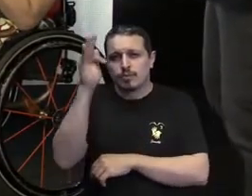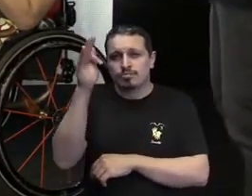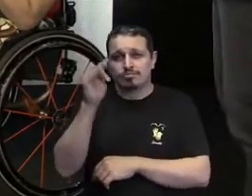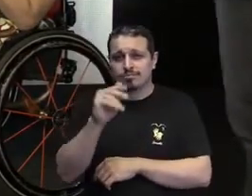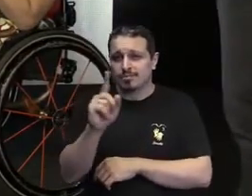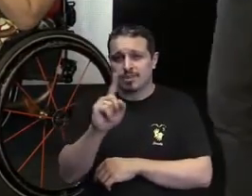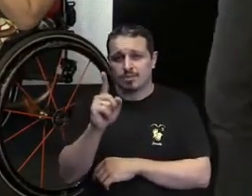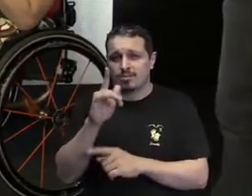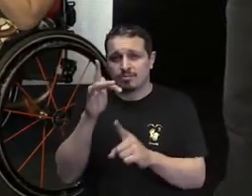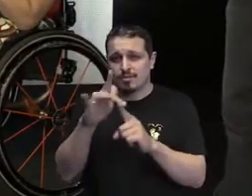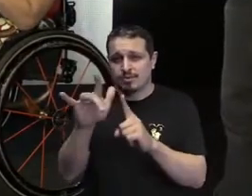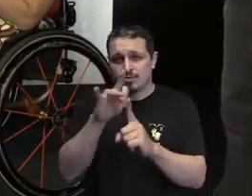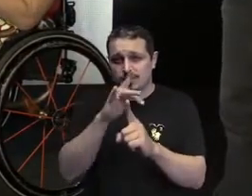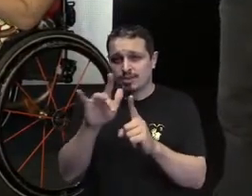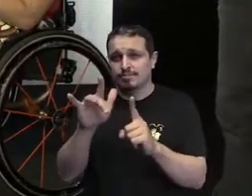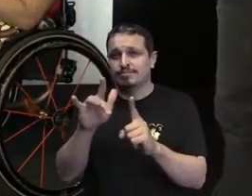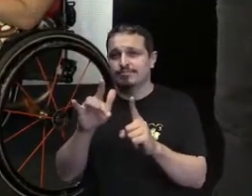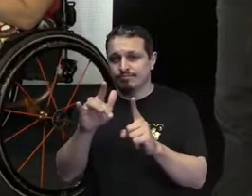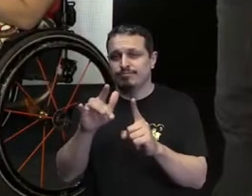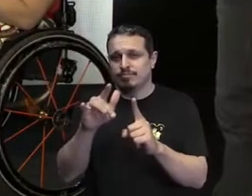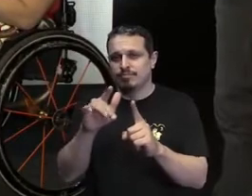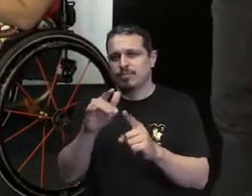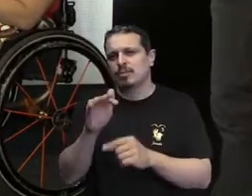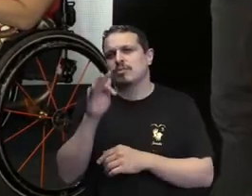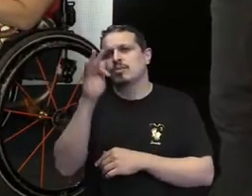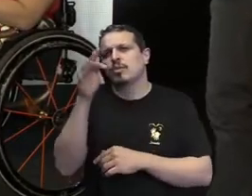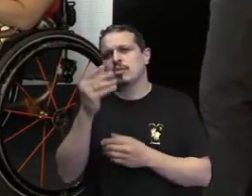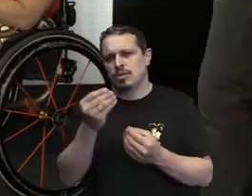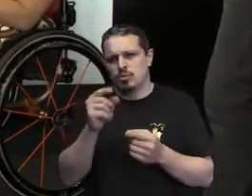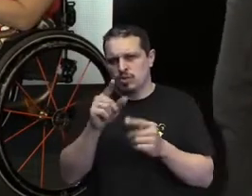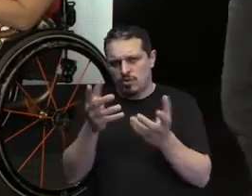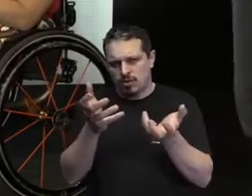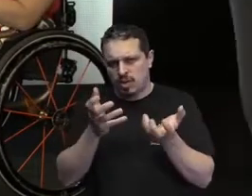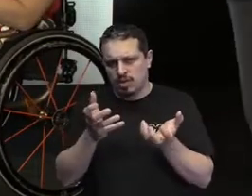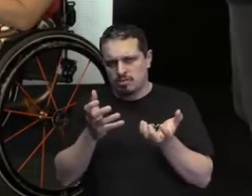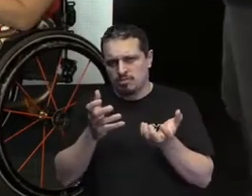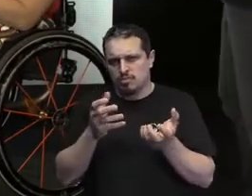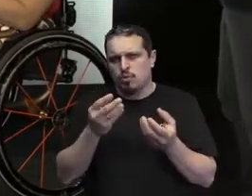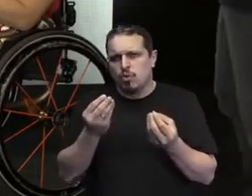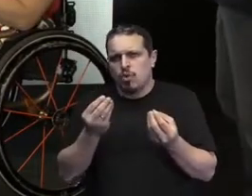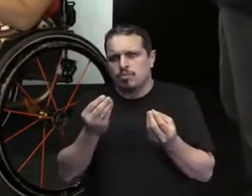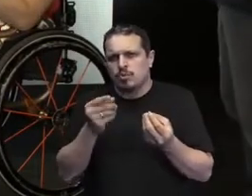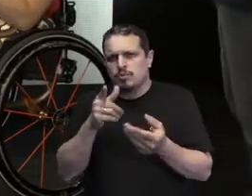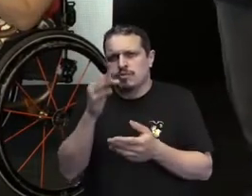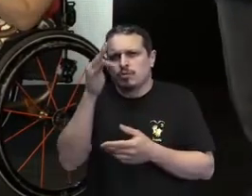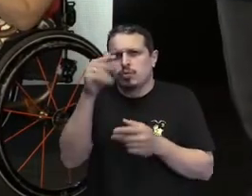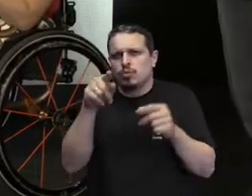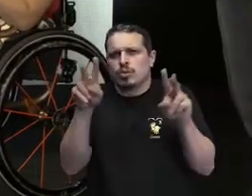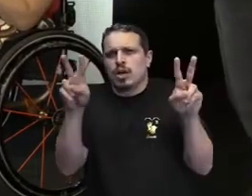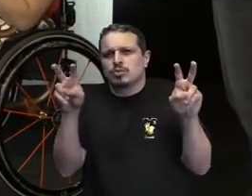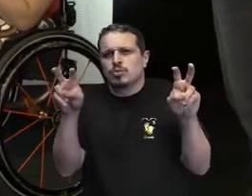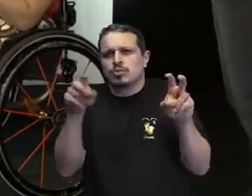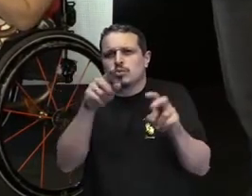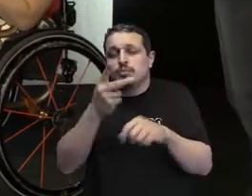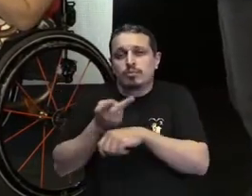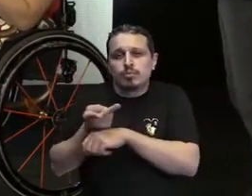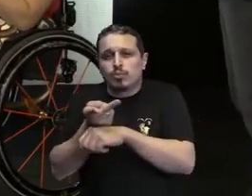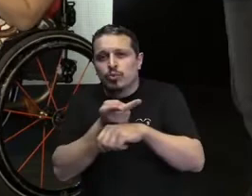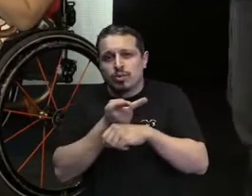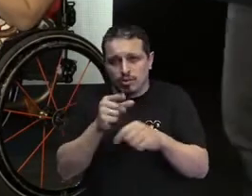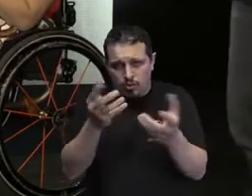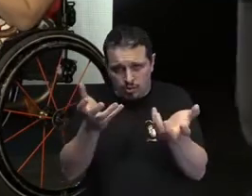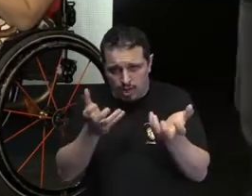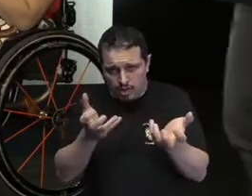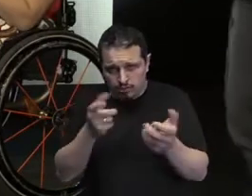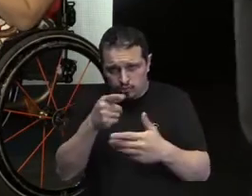futuro que a gente está querendo construir é esse futuro anticapacitista. Eu queria que você falasse que futuro é esse que a Mariana hoje, dedicando